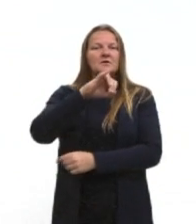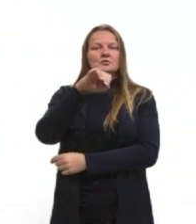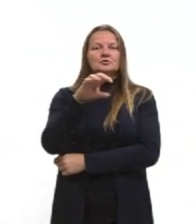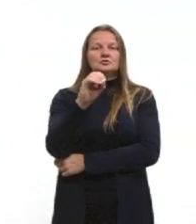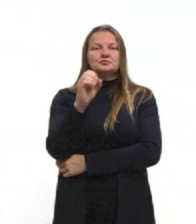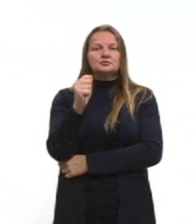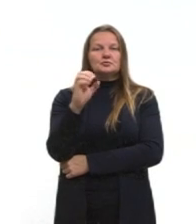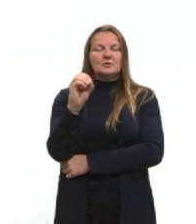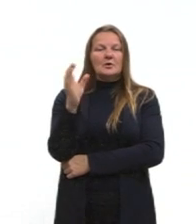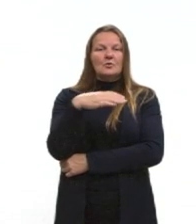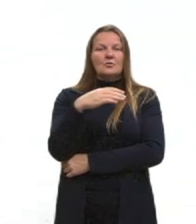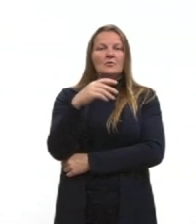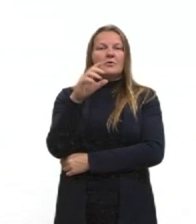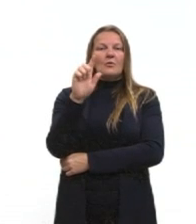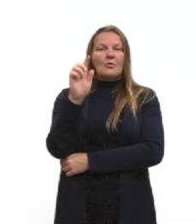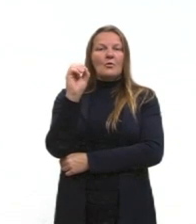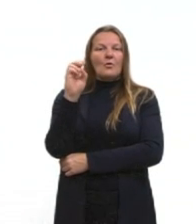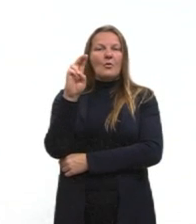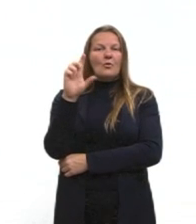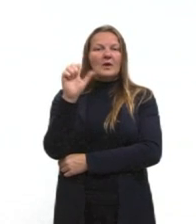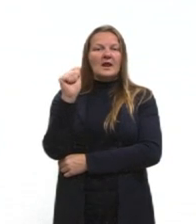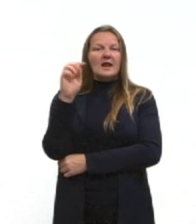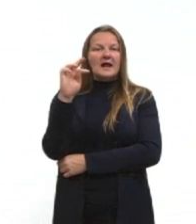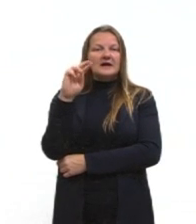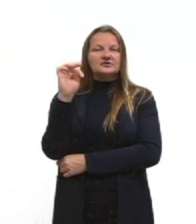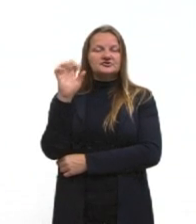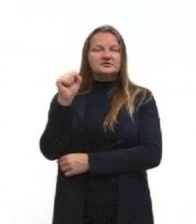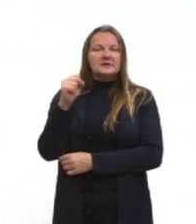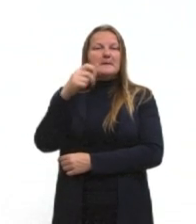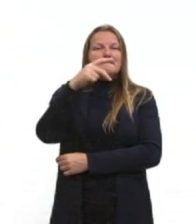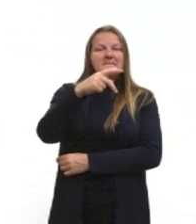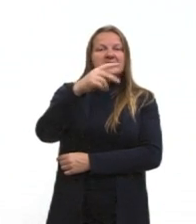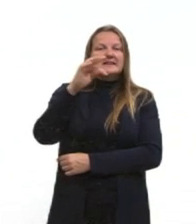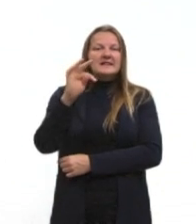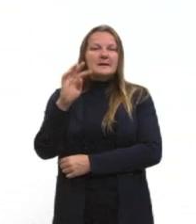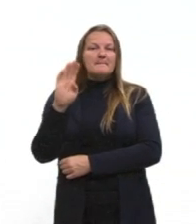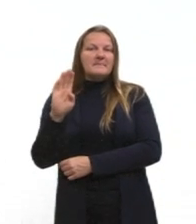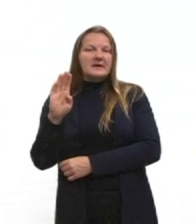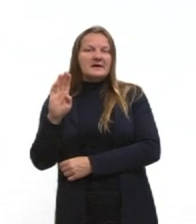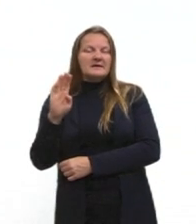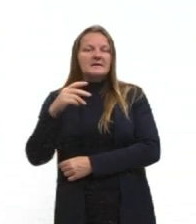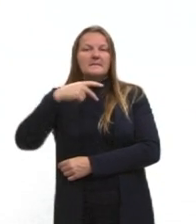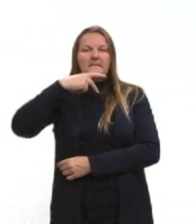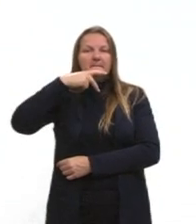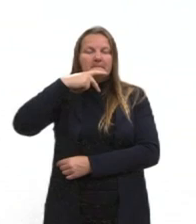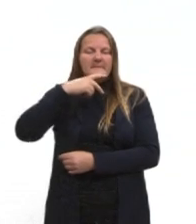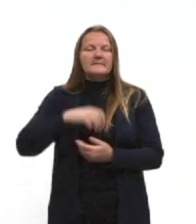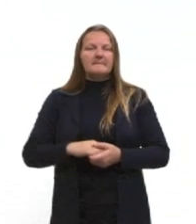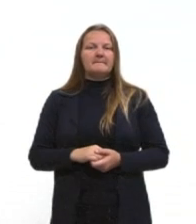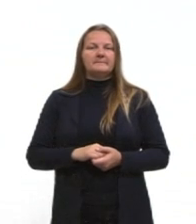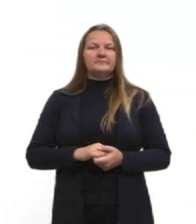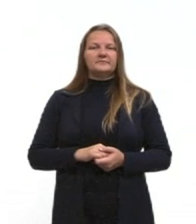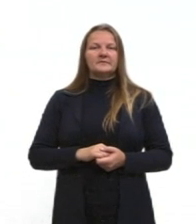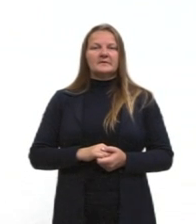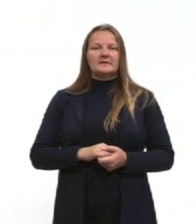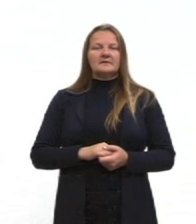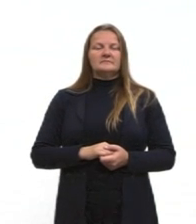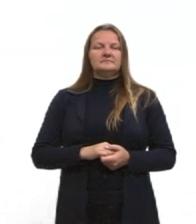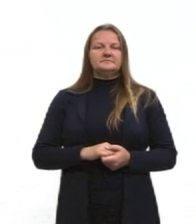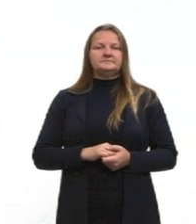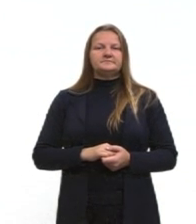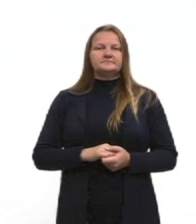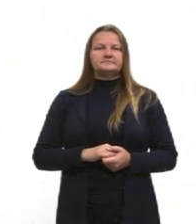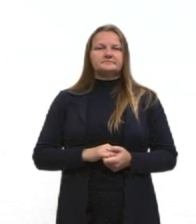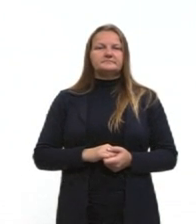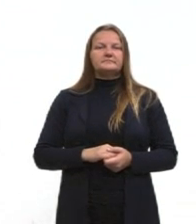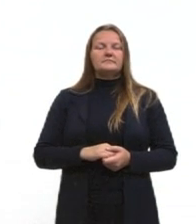do PTB, do Partido Trabalhista Brasileiro. E a UDN era a União Democrática Nacional. A